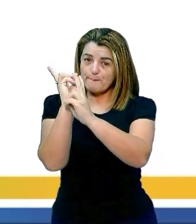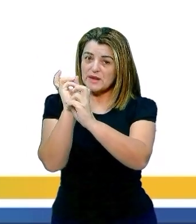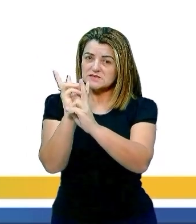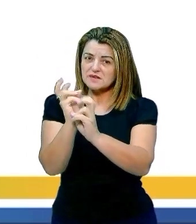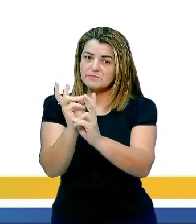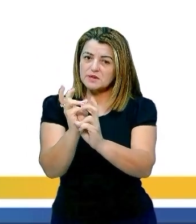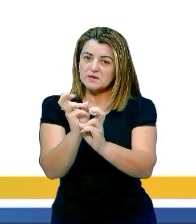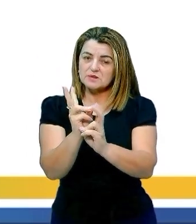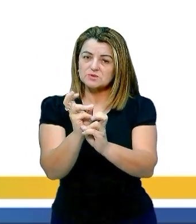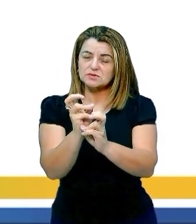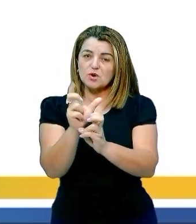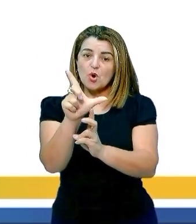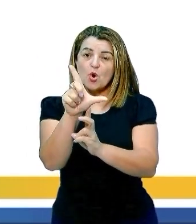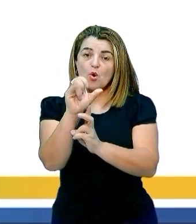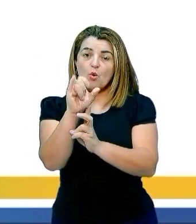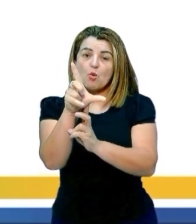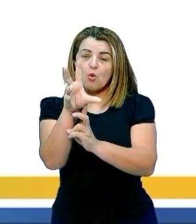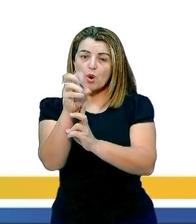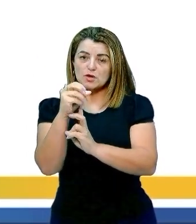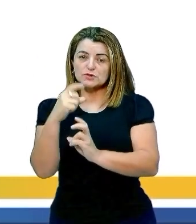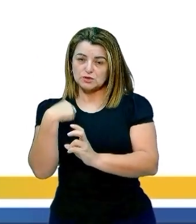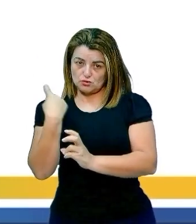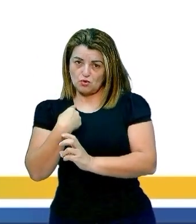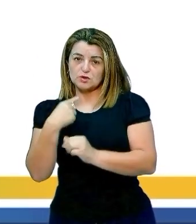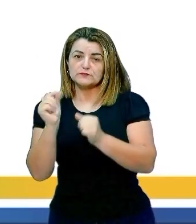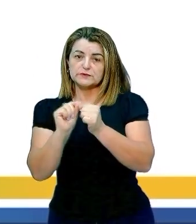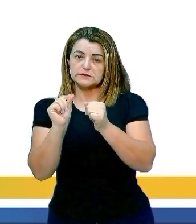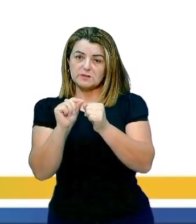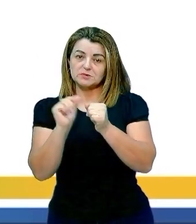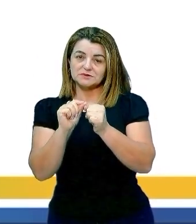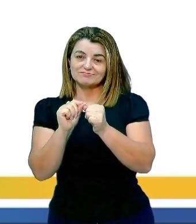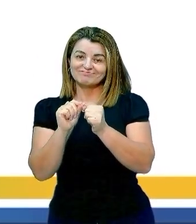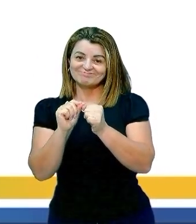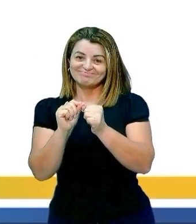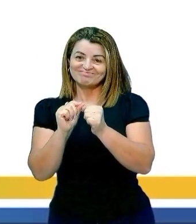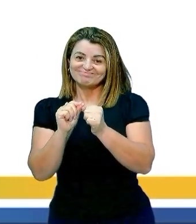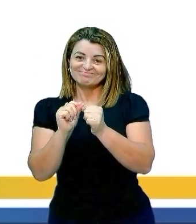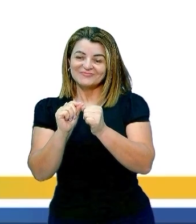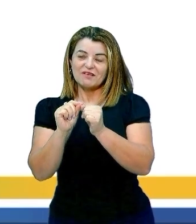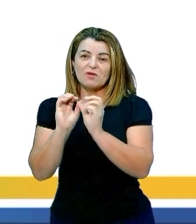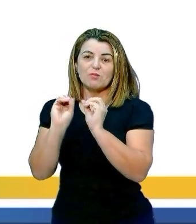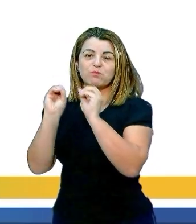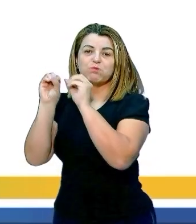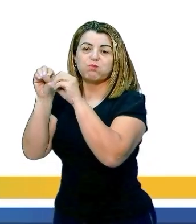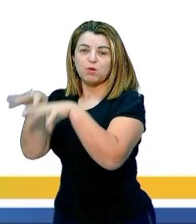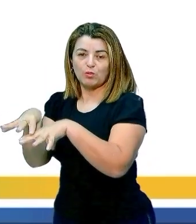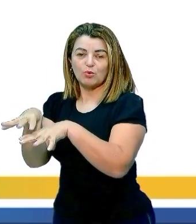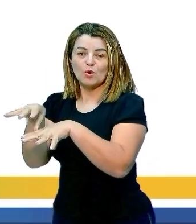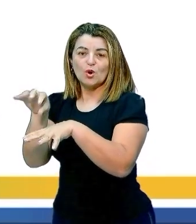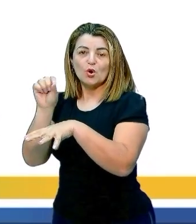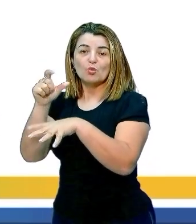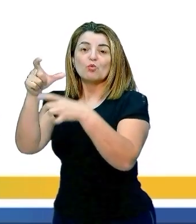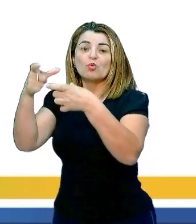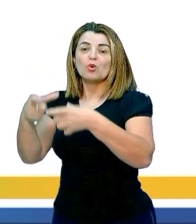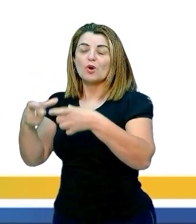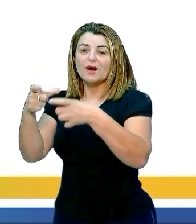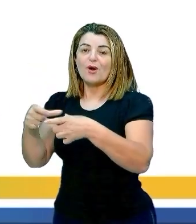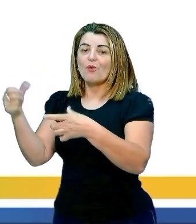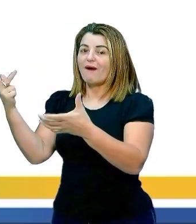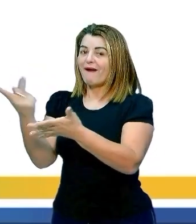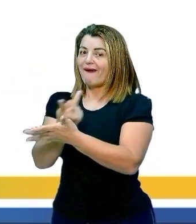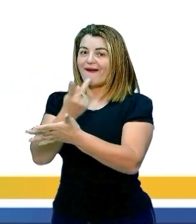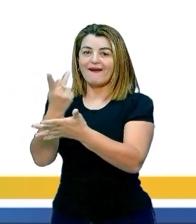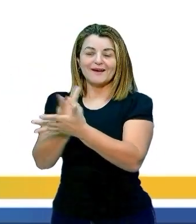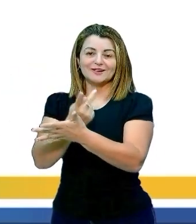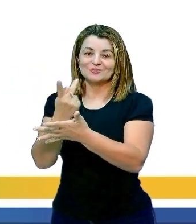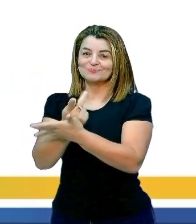lixo produzido por nós, ele estava sendo depositado num local inadequado. Não